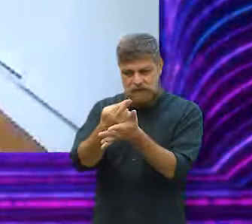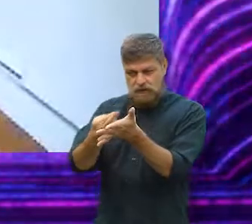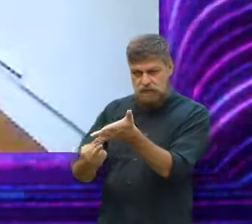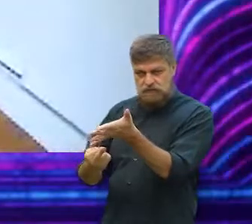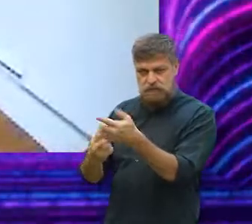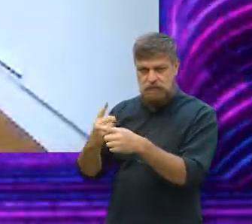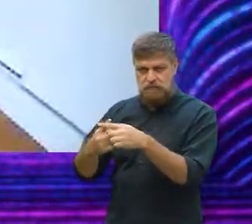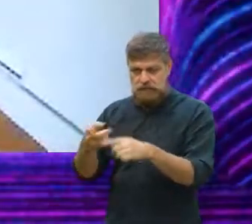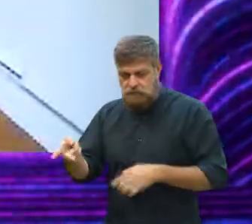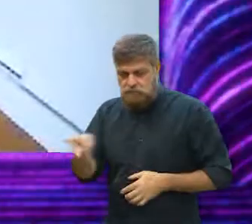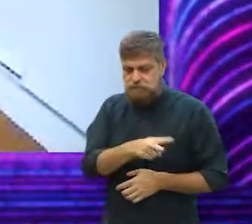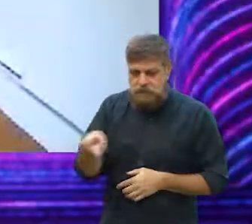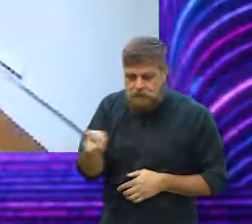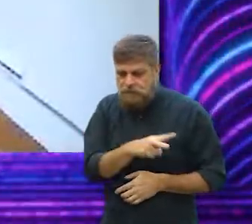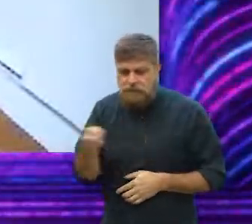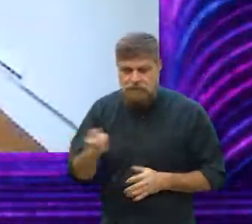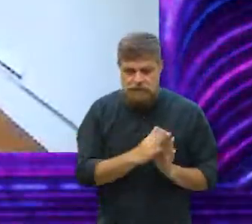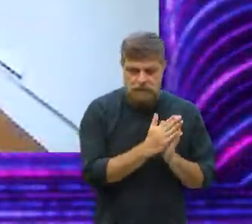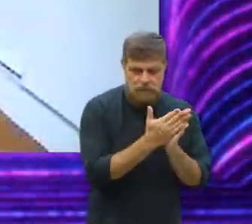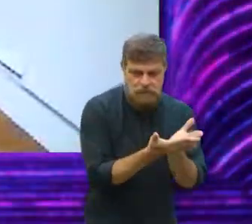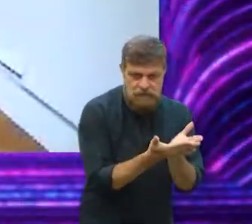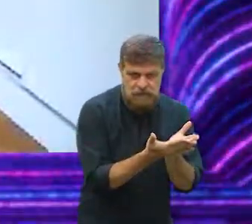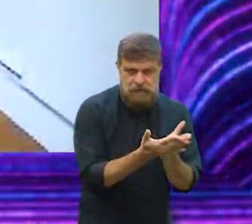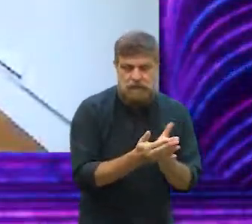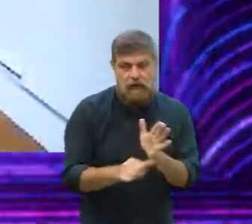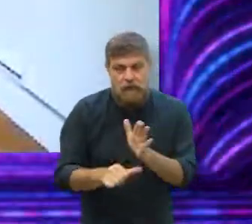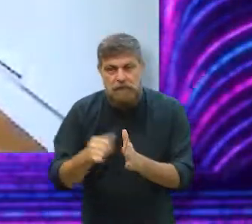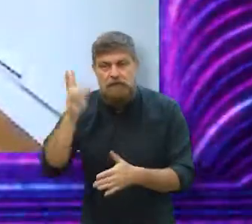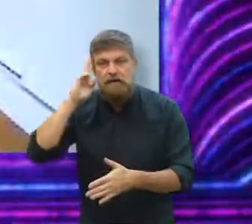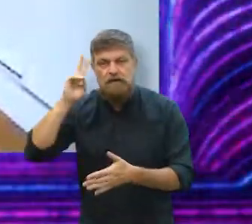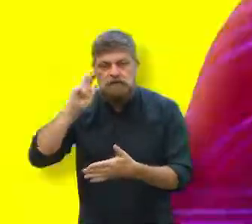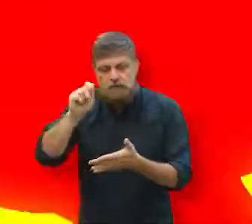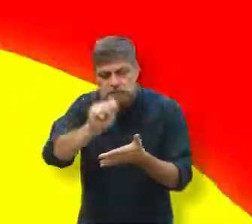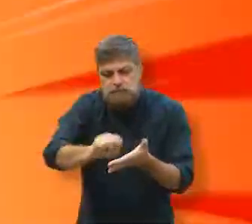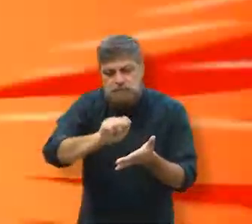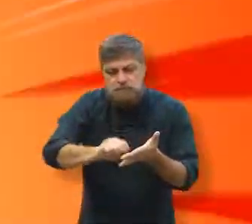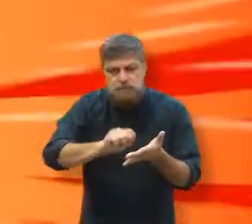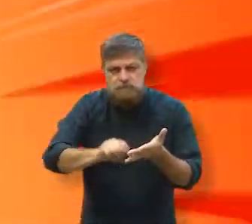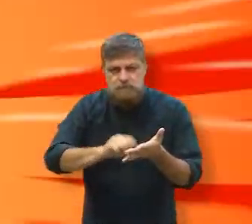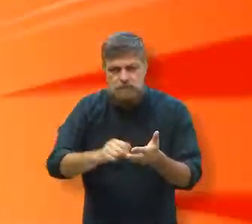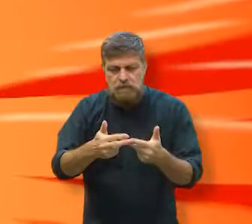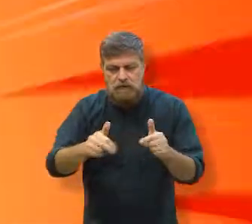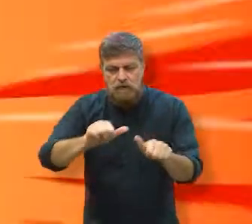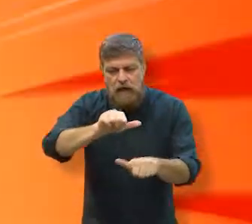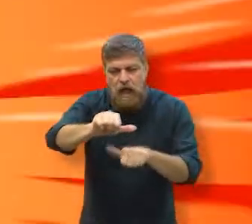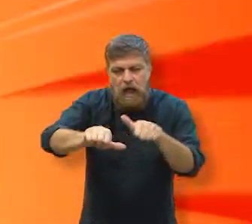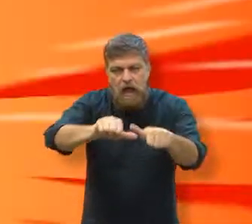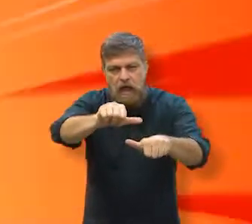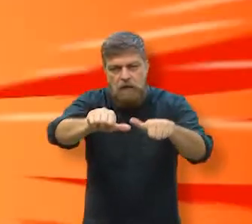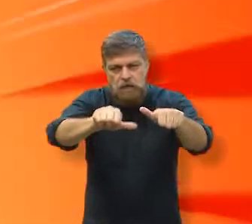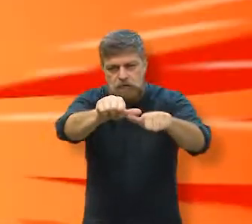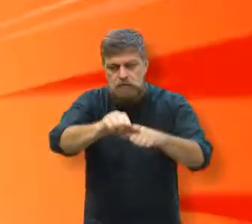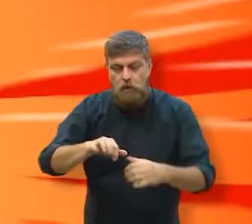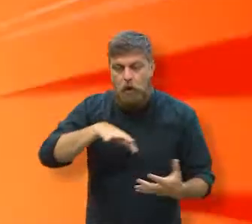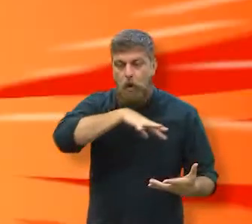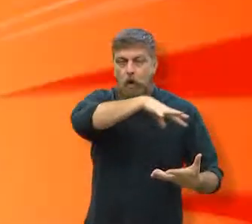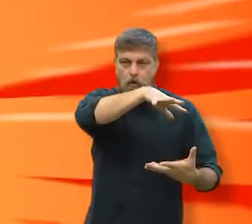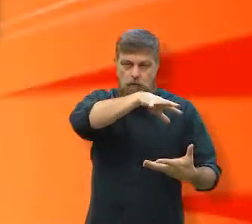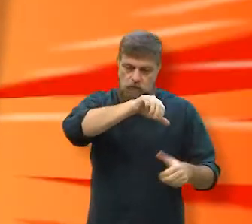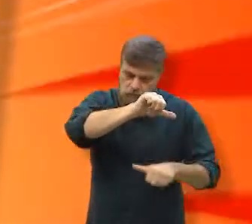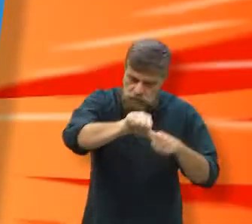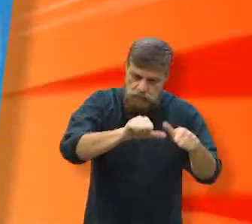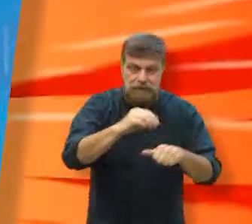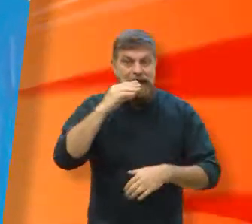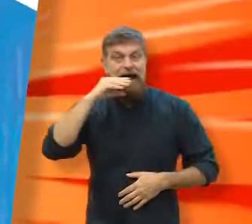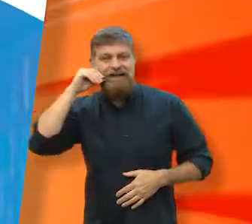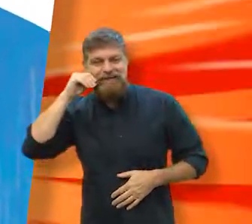o livro, como eu adaptei o livro muito tempo depois que eu escrevi a história, muita coisa mudou, né, a gente muda, a gente vai crescendo, o mundo muda,